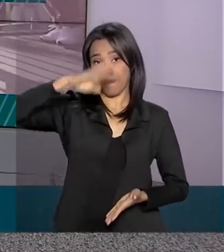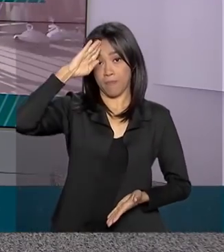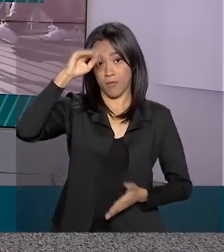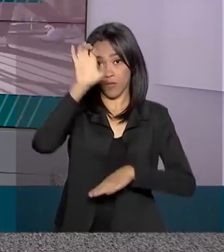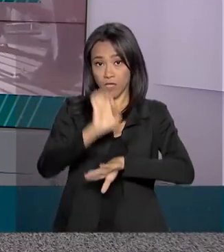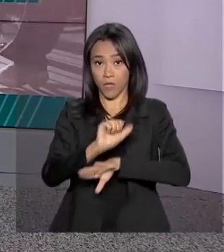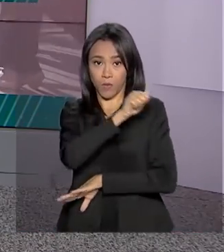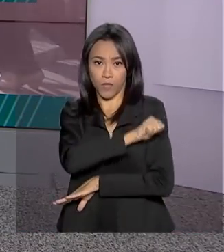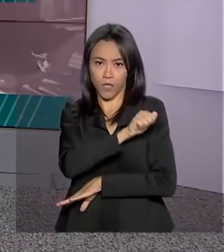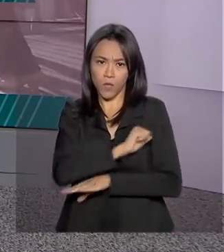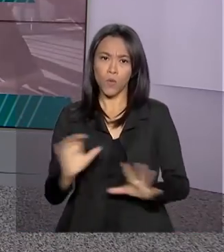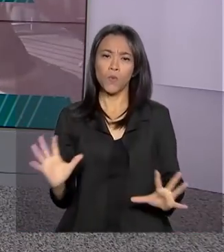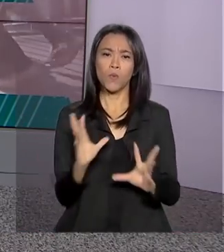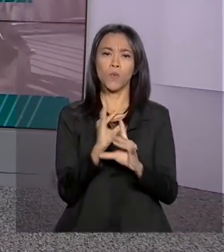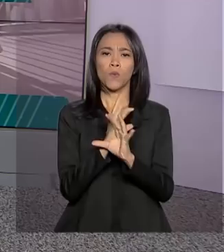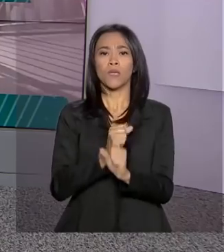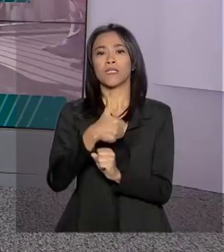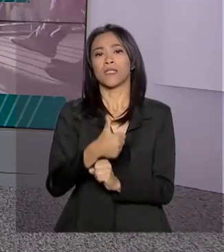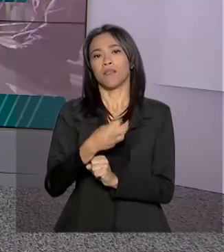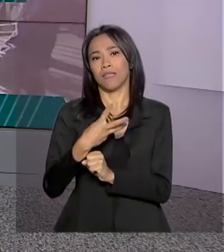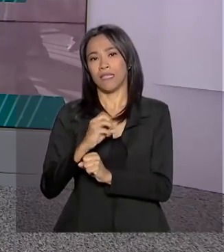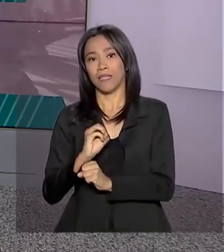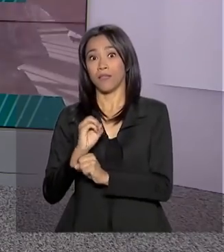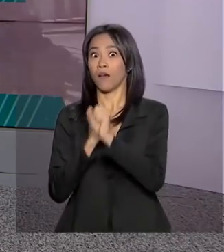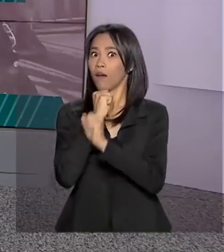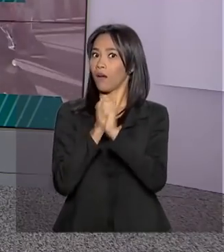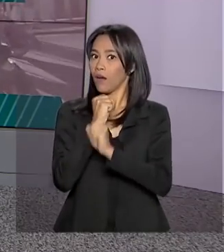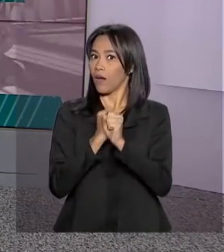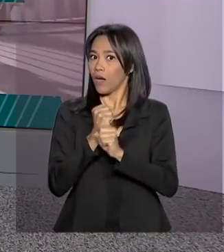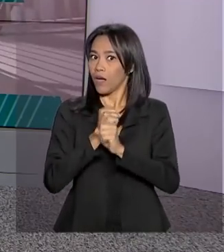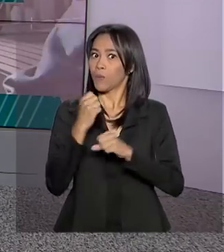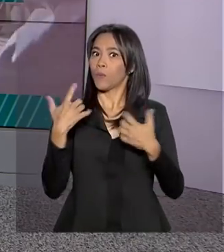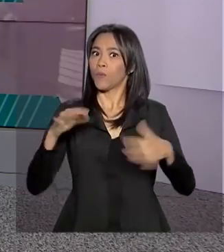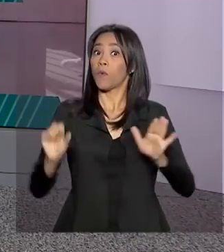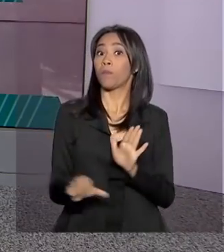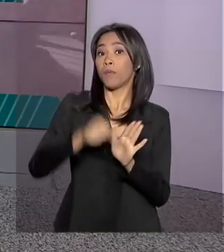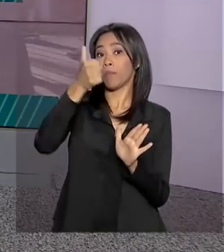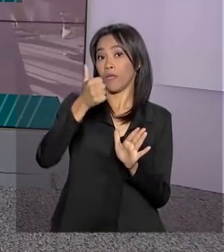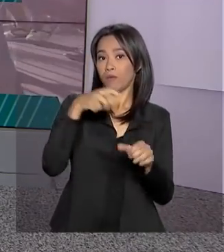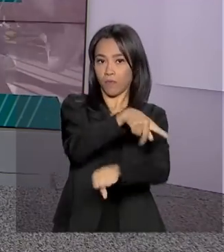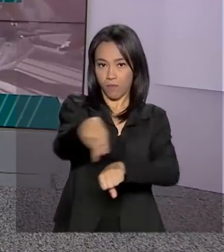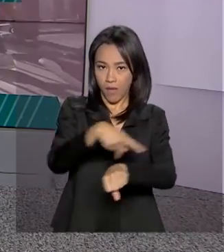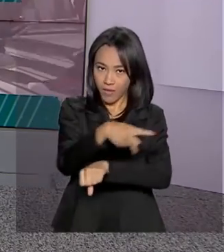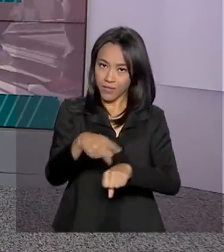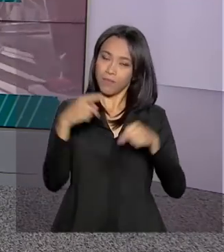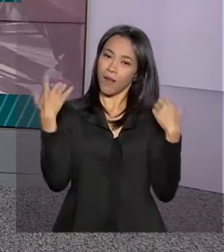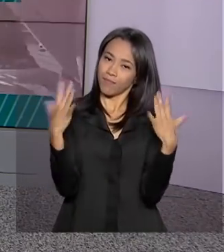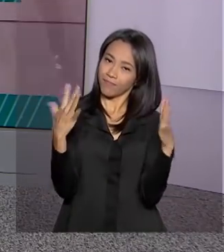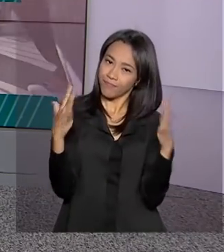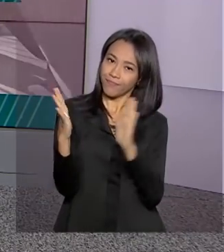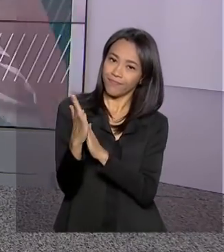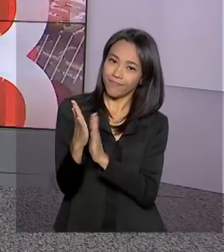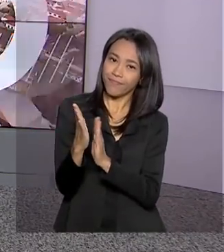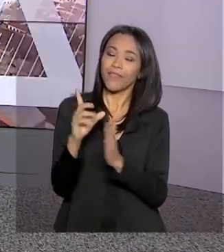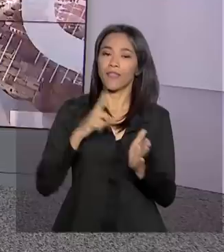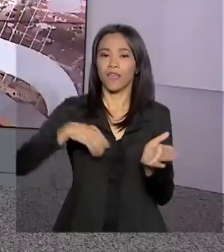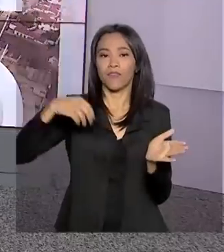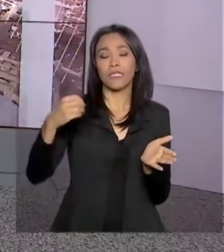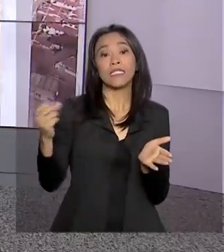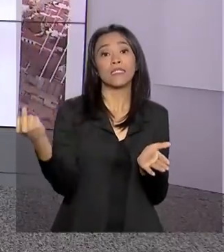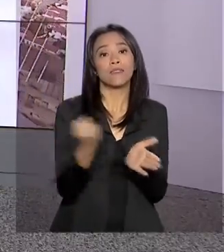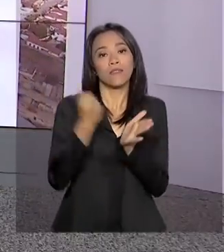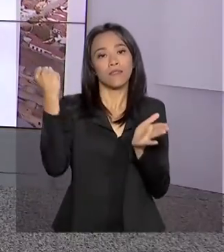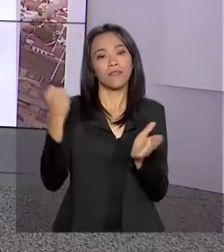130 anos. Foi o primeiro criado no país. E para homenagear esta instituição, houve lançamento de selo e de medalha